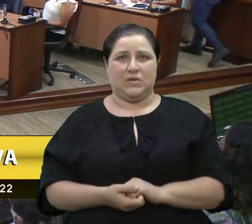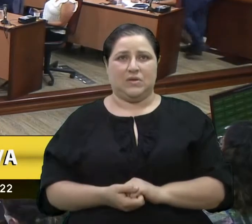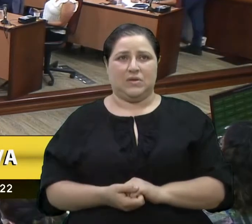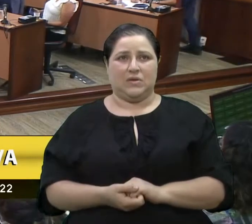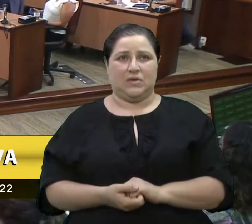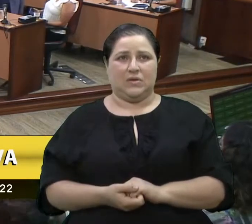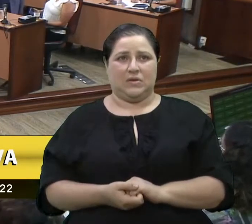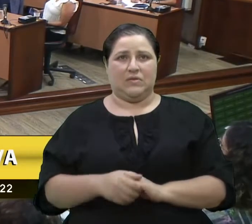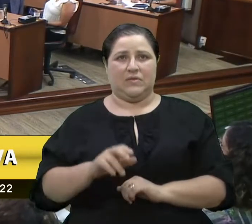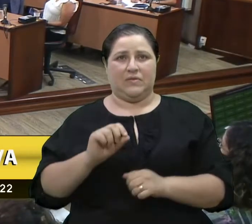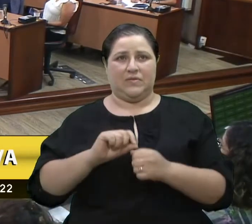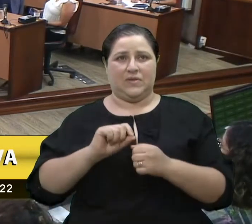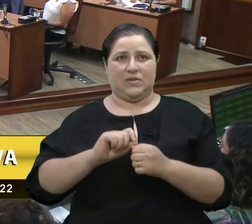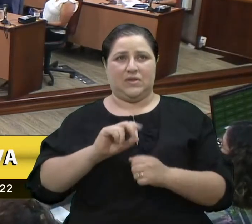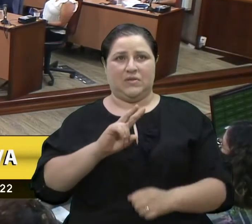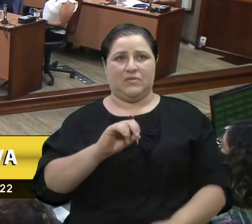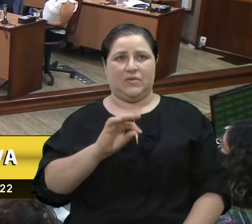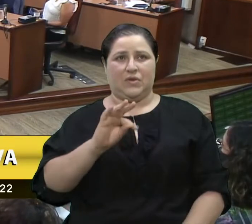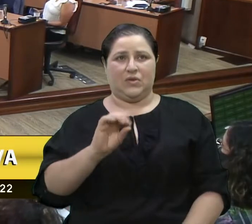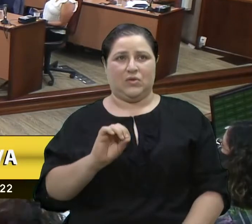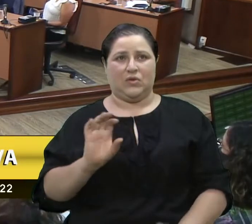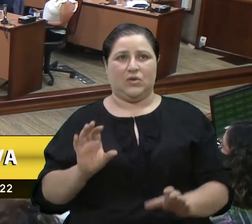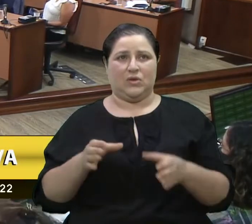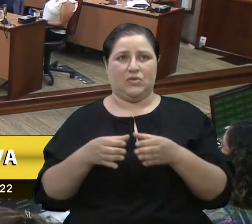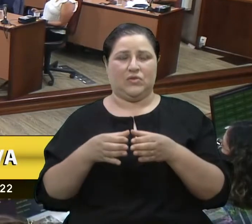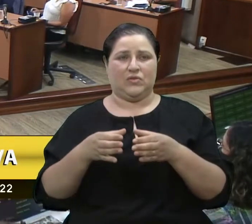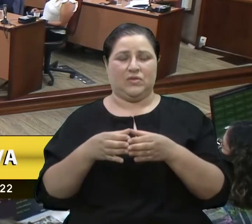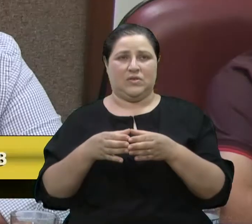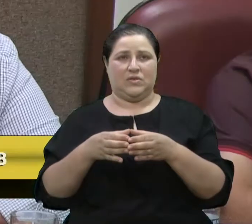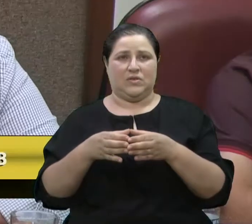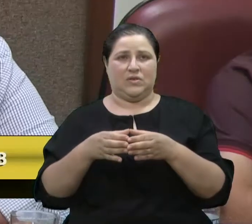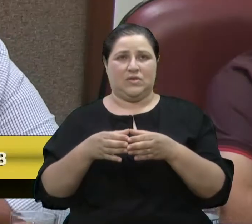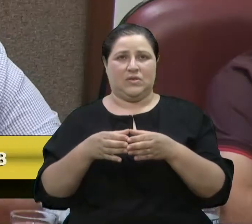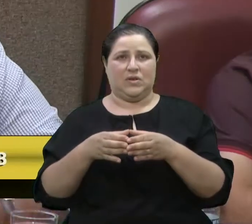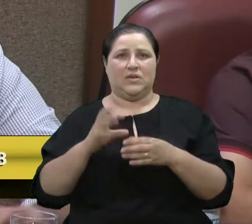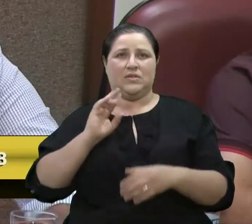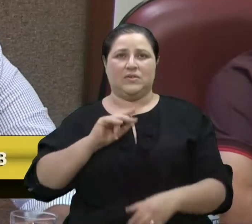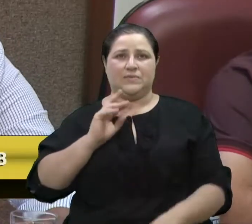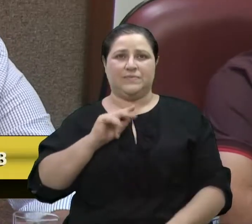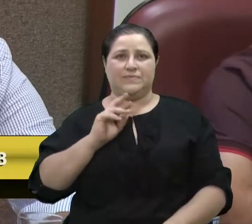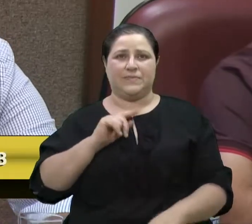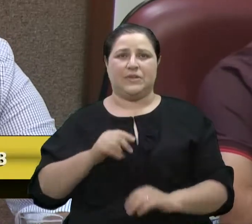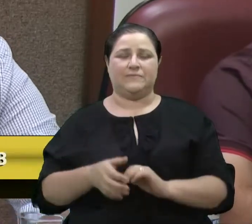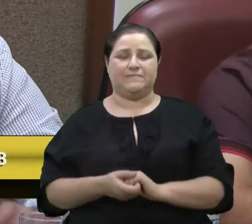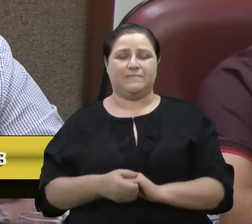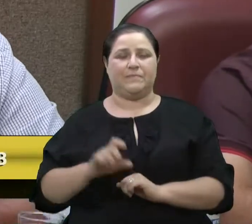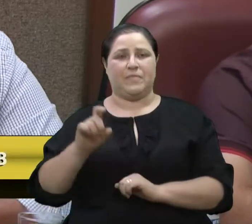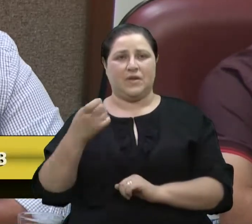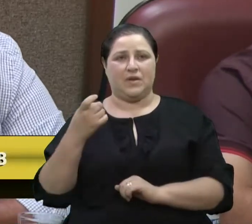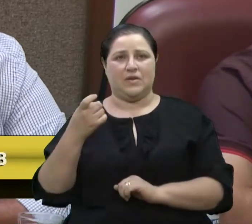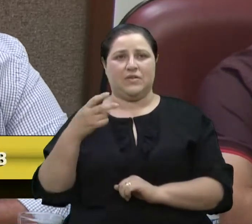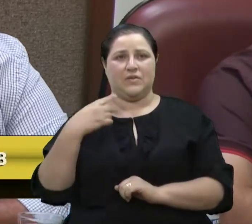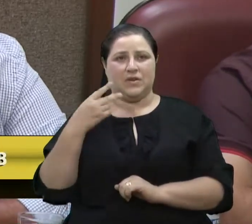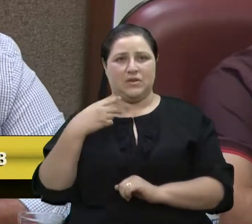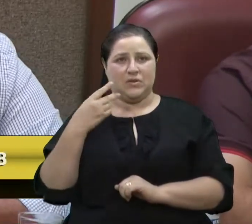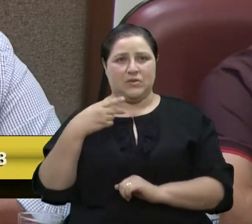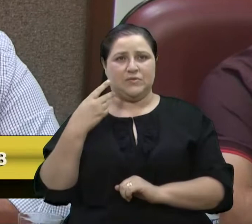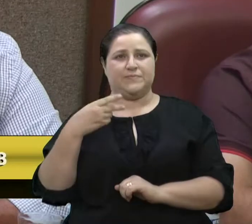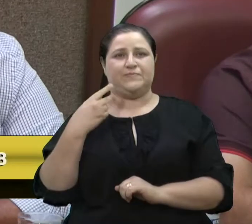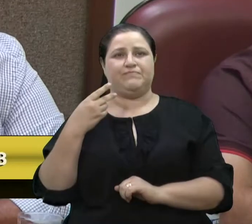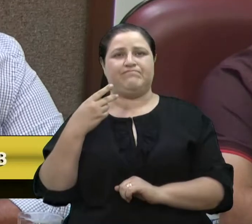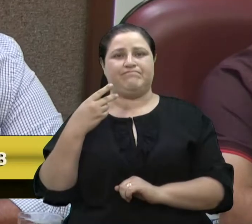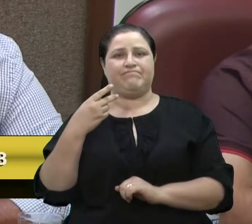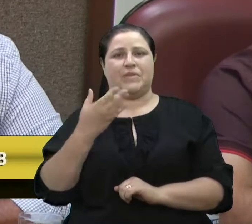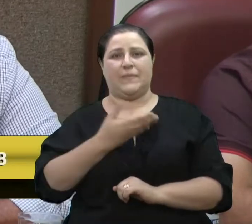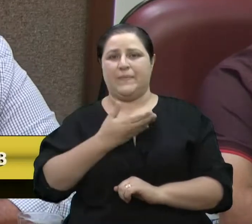em nome da casa, né? Tanto para o nosso ex-vereador, grande amigo de todos, mas